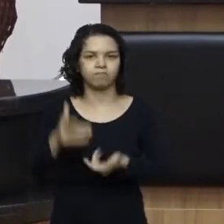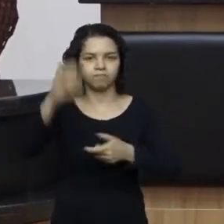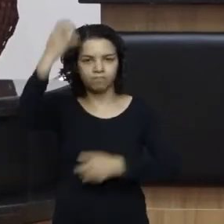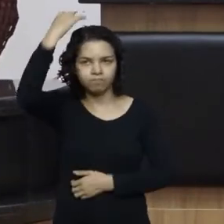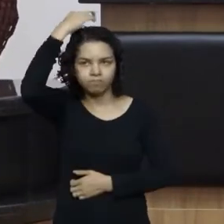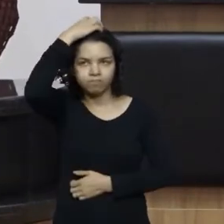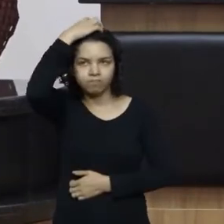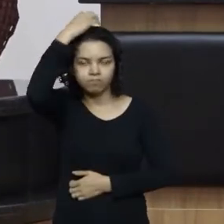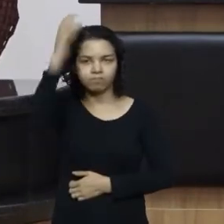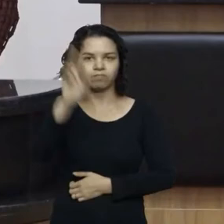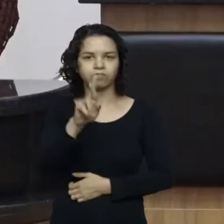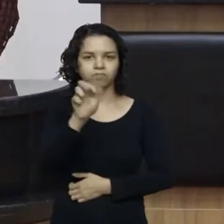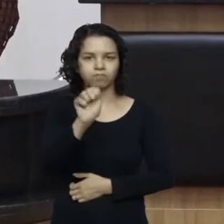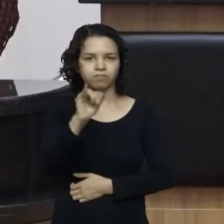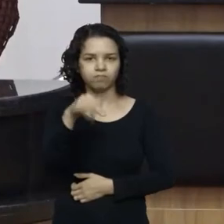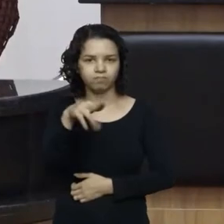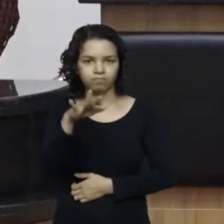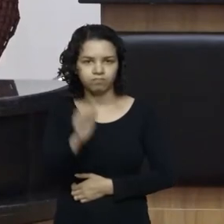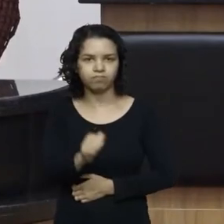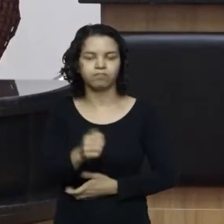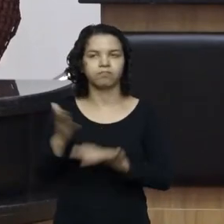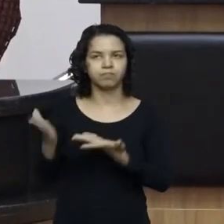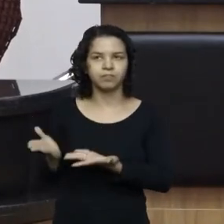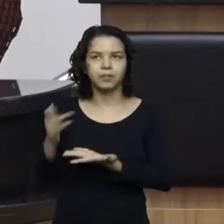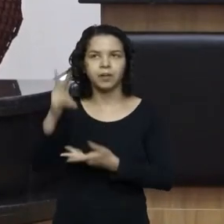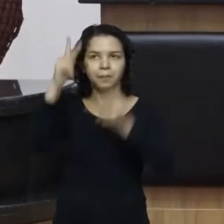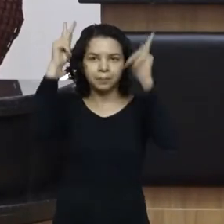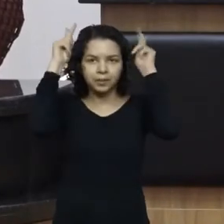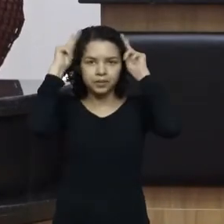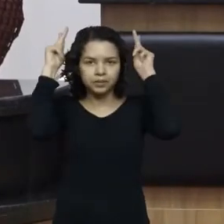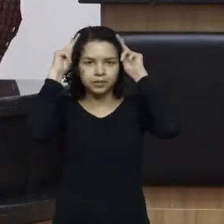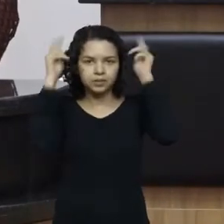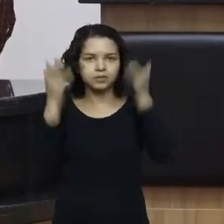Raíssa Vigers, e para as nossas princesas, Natália e Carolina.